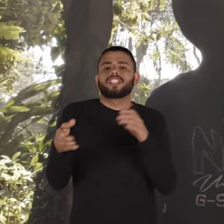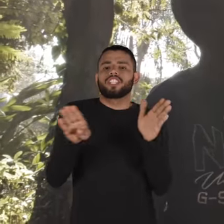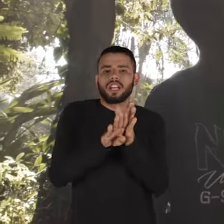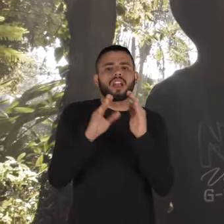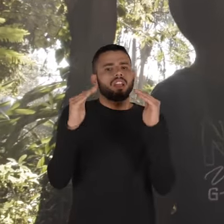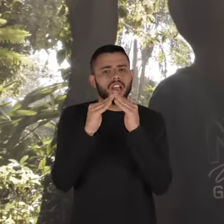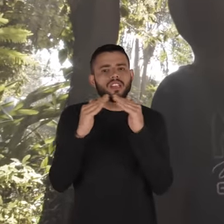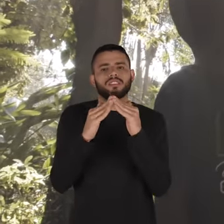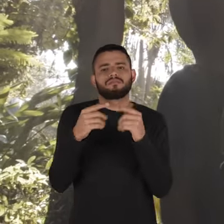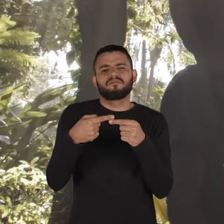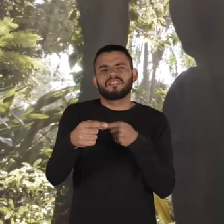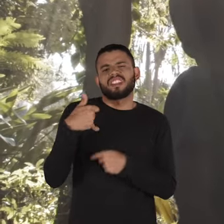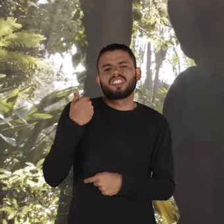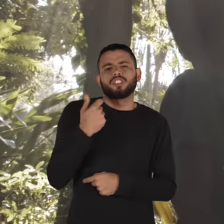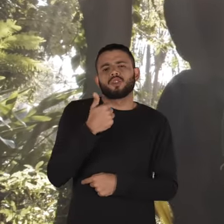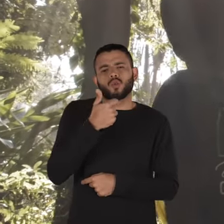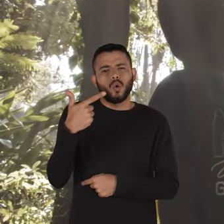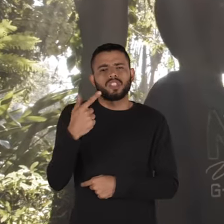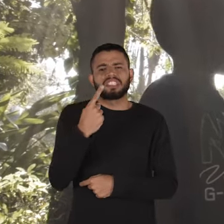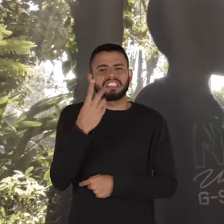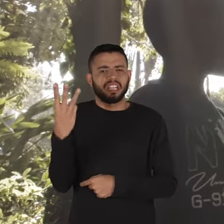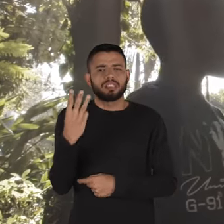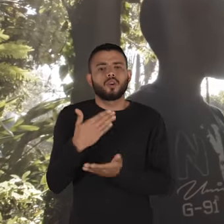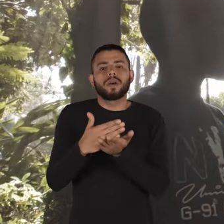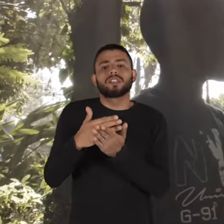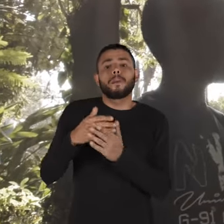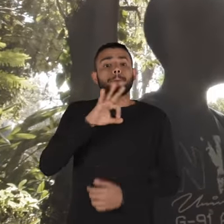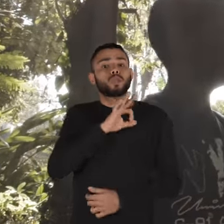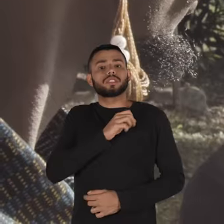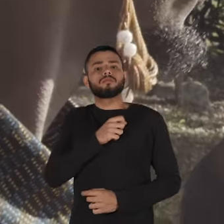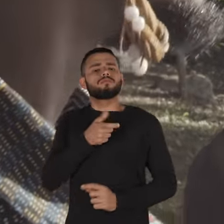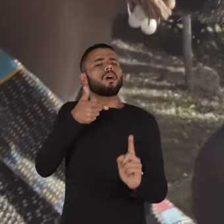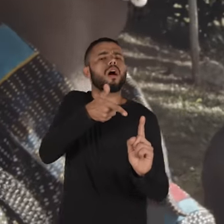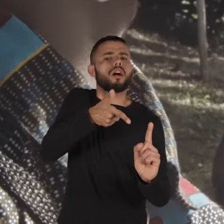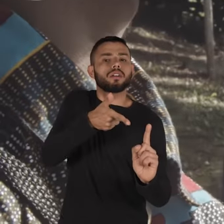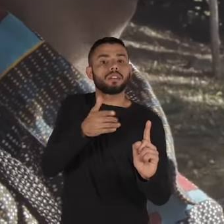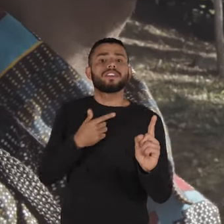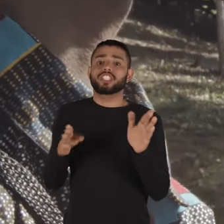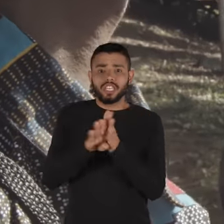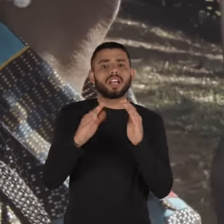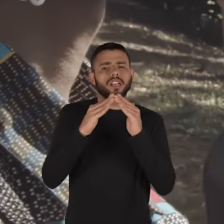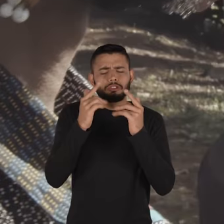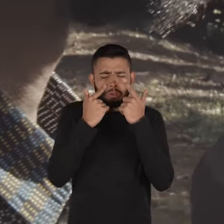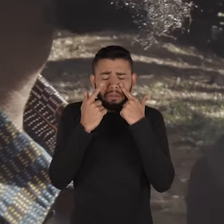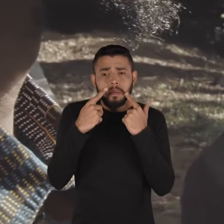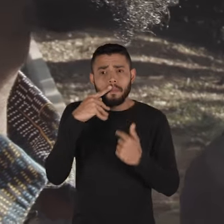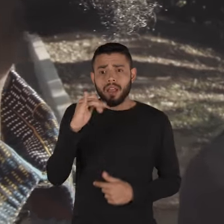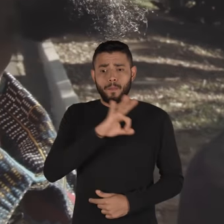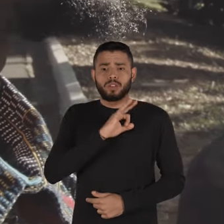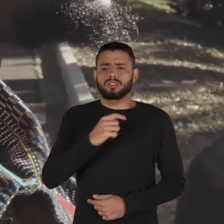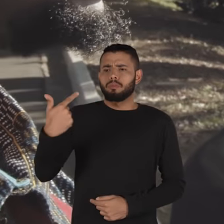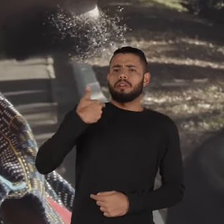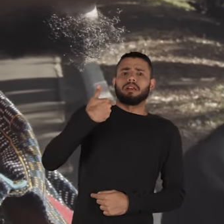ele vai chegar em casa, a partir daqueles 12, 13 anos que começam os enquadros, ele vai chegar em casa um certo dia chorando e falar, pai,